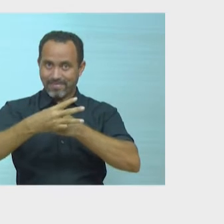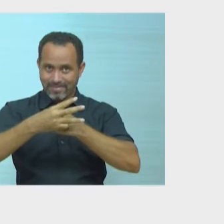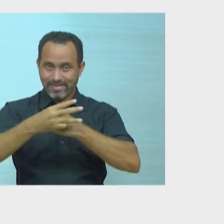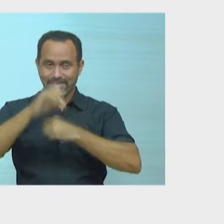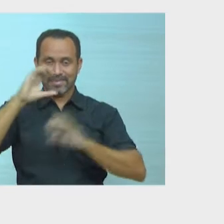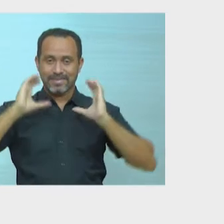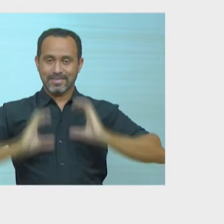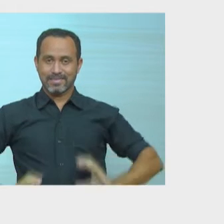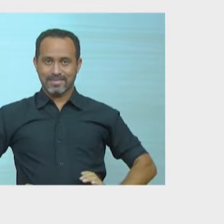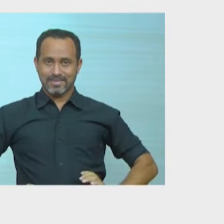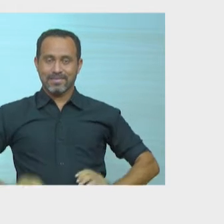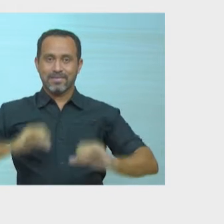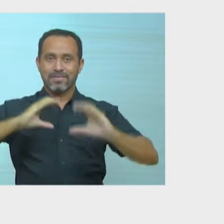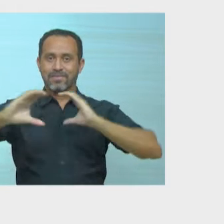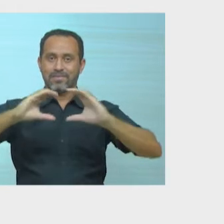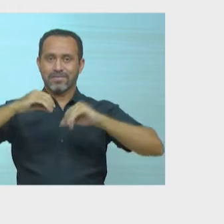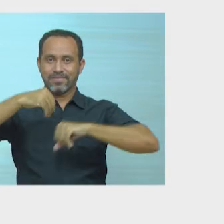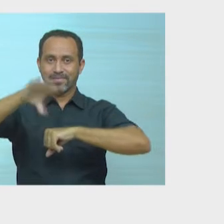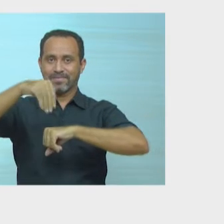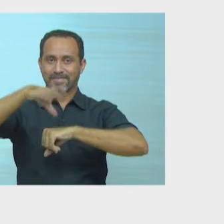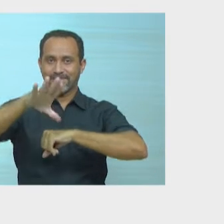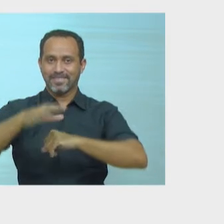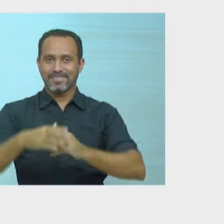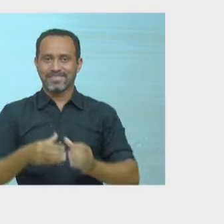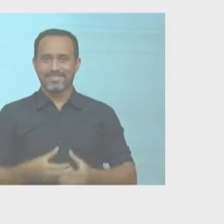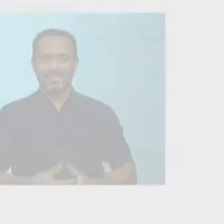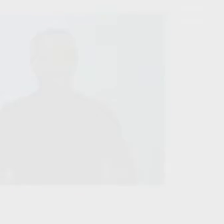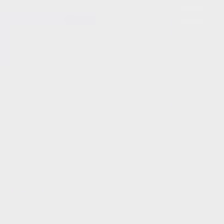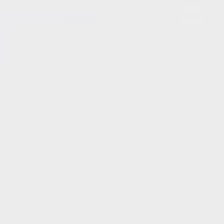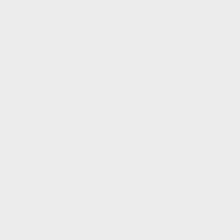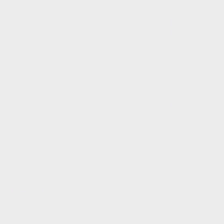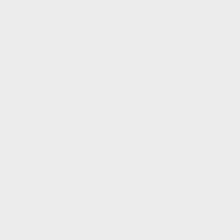TV Alese. Cidadania e informação.